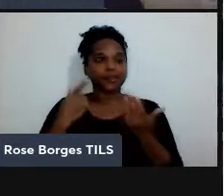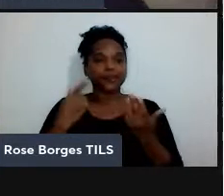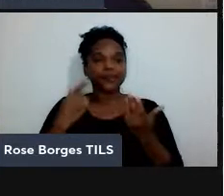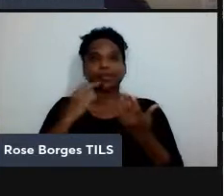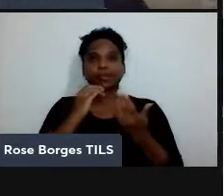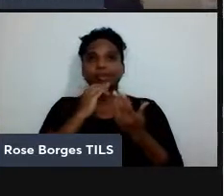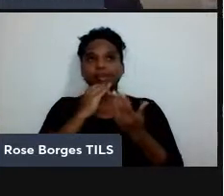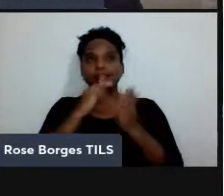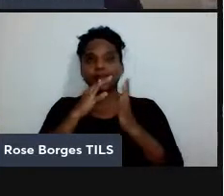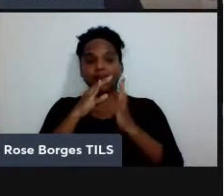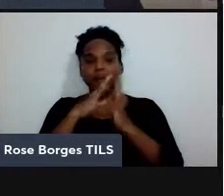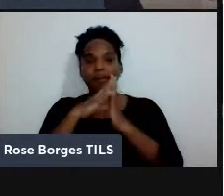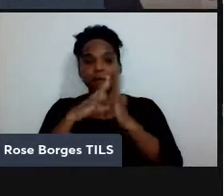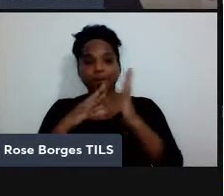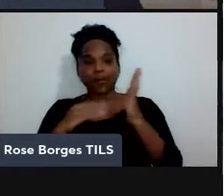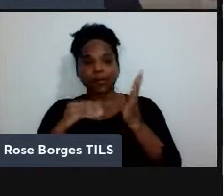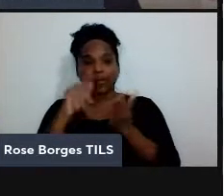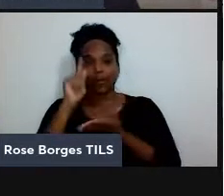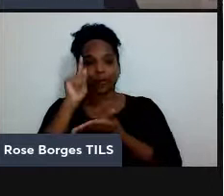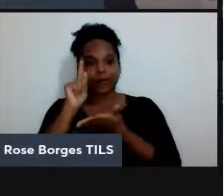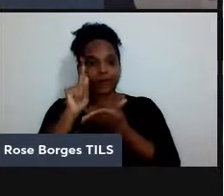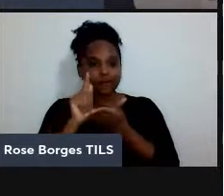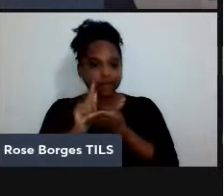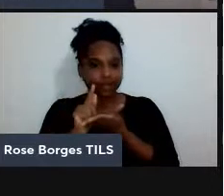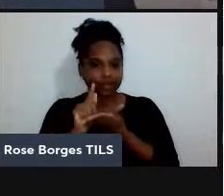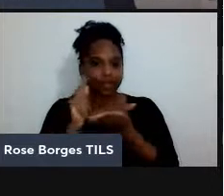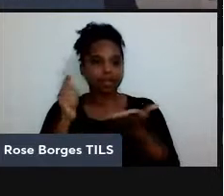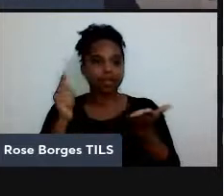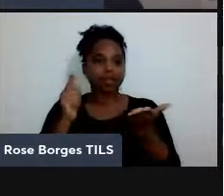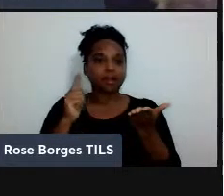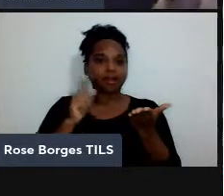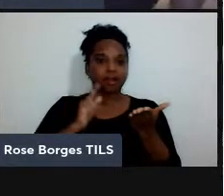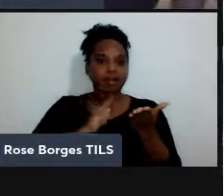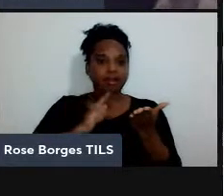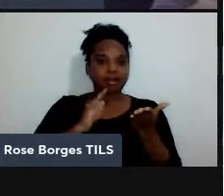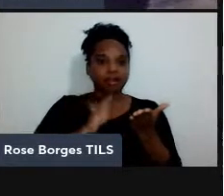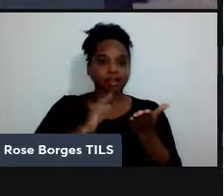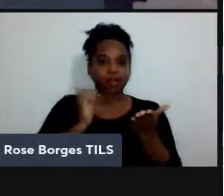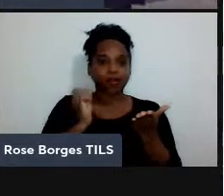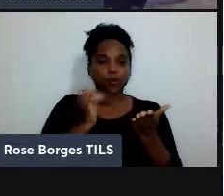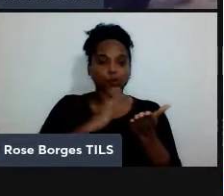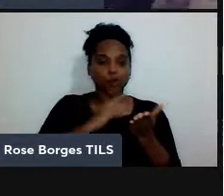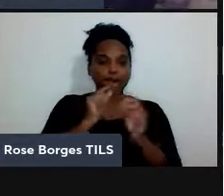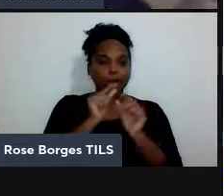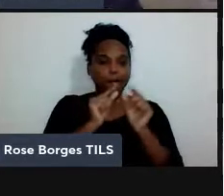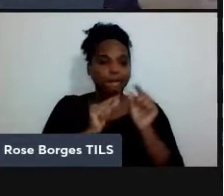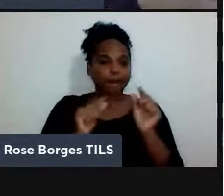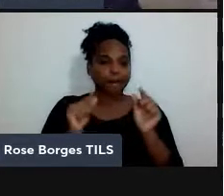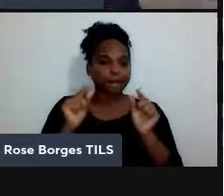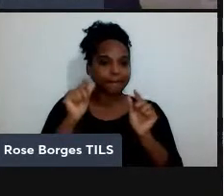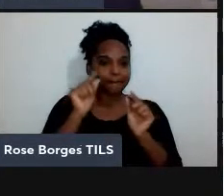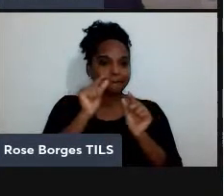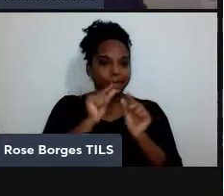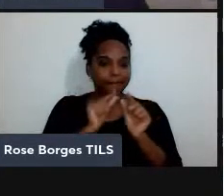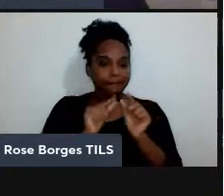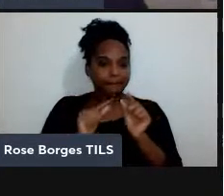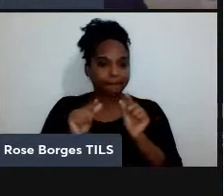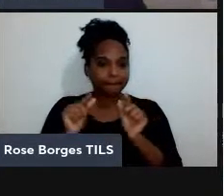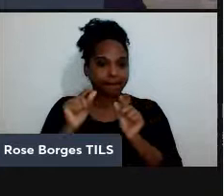gravidade modificada tem novas partículas tem WIMP Exxon não sei o que mais